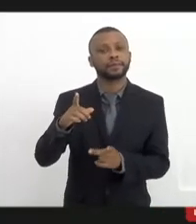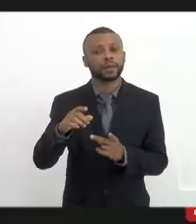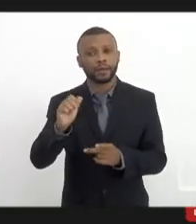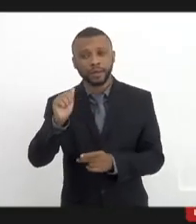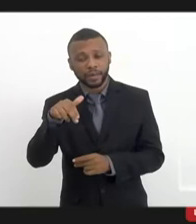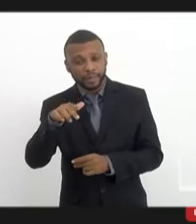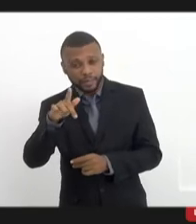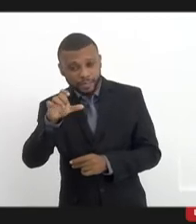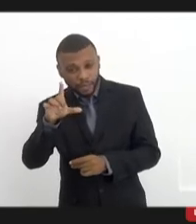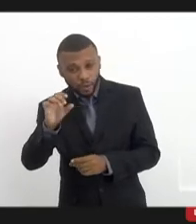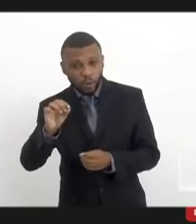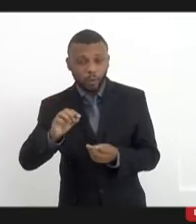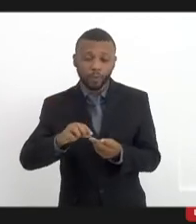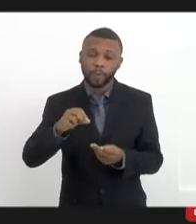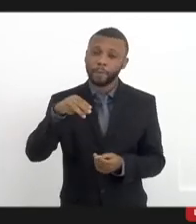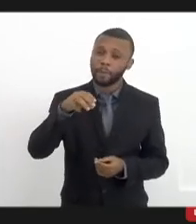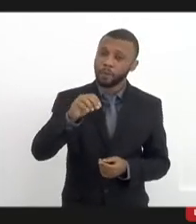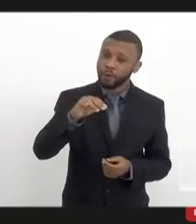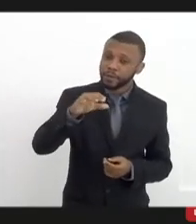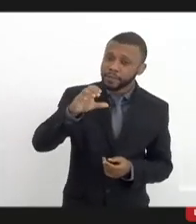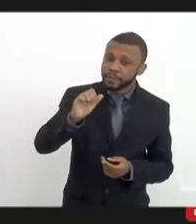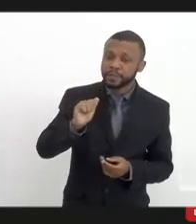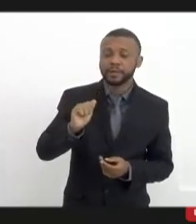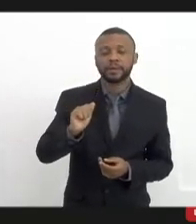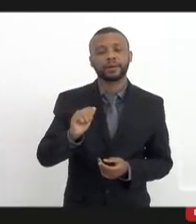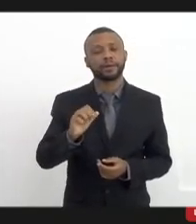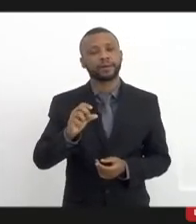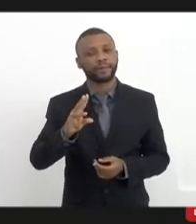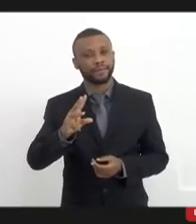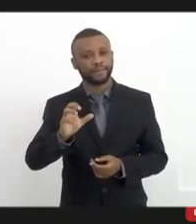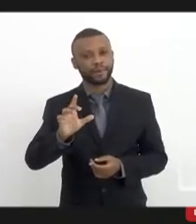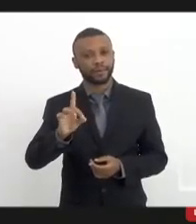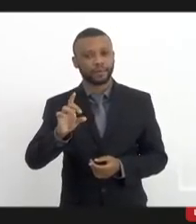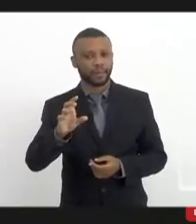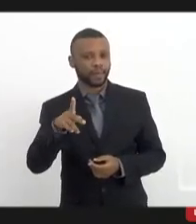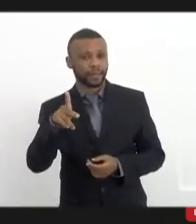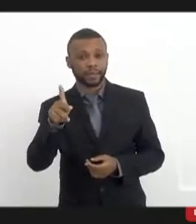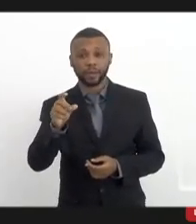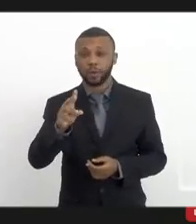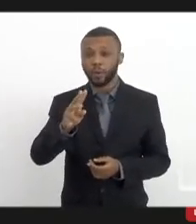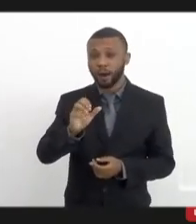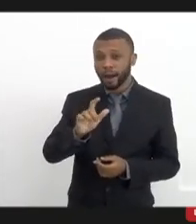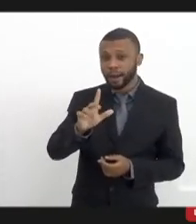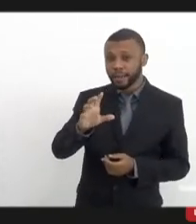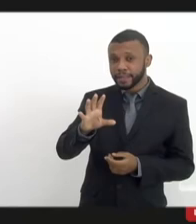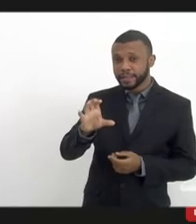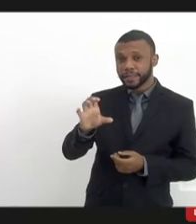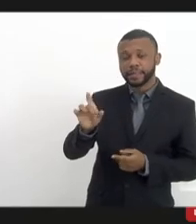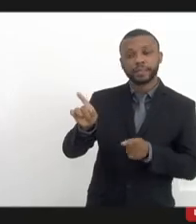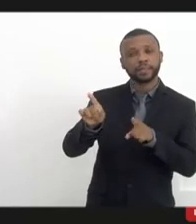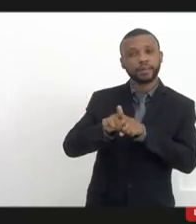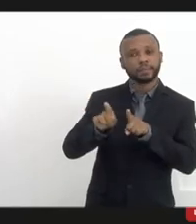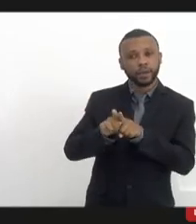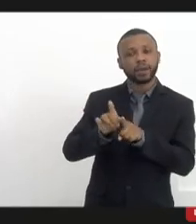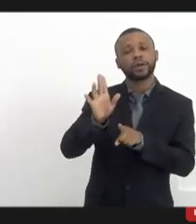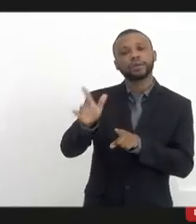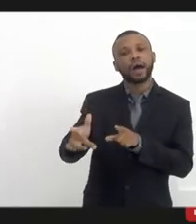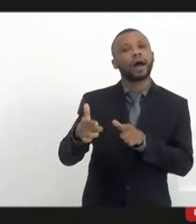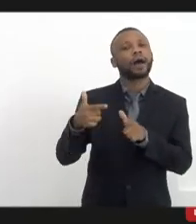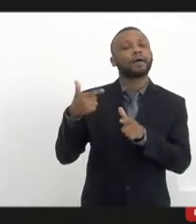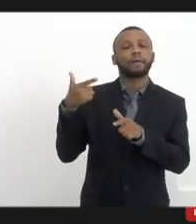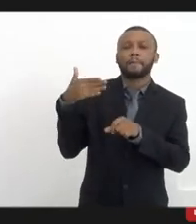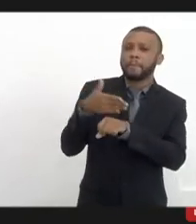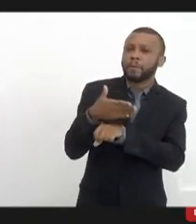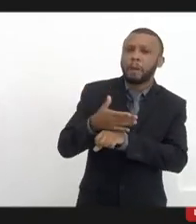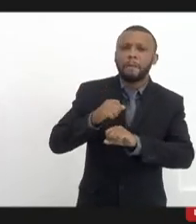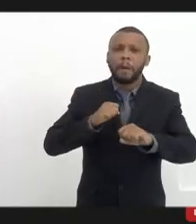Inácio, Mônica, Valdeque, o nosso querido Wallace da Bicuda também. Já participei de muita luta. Aí